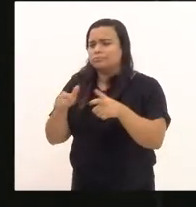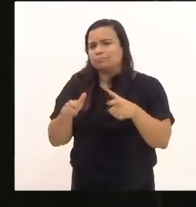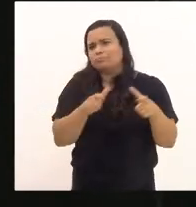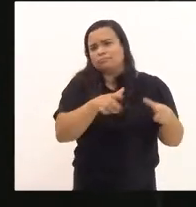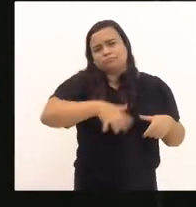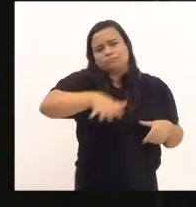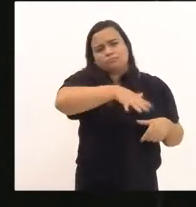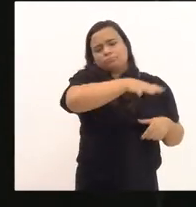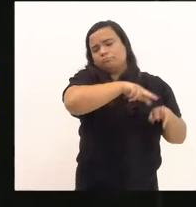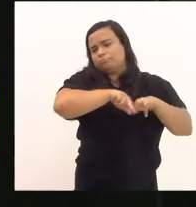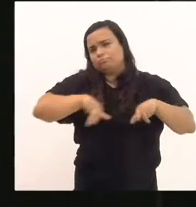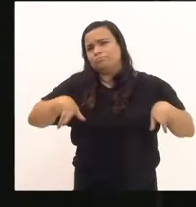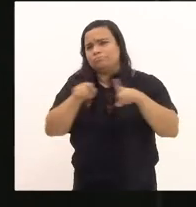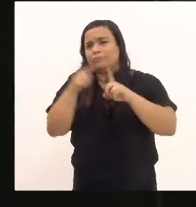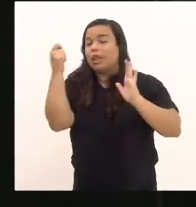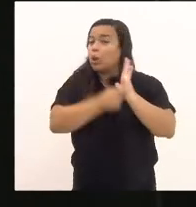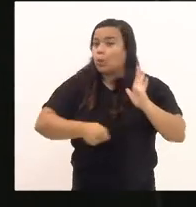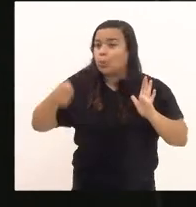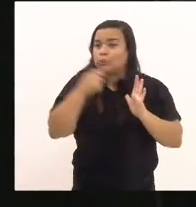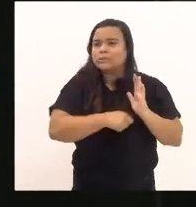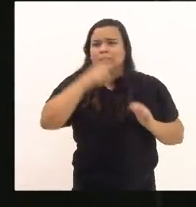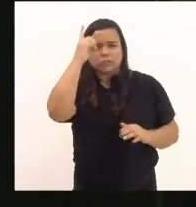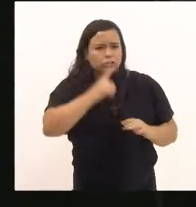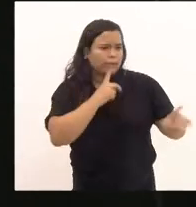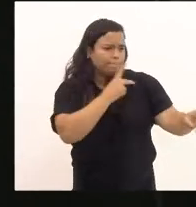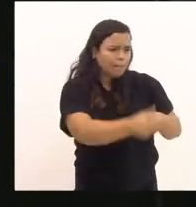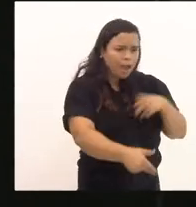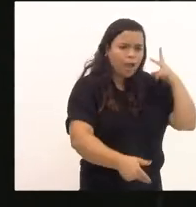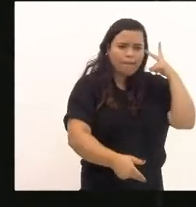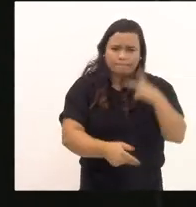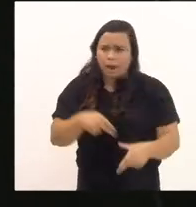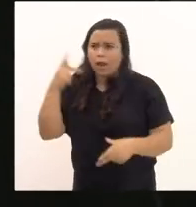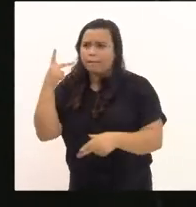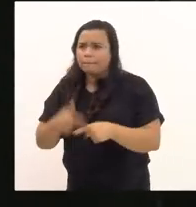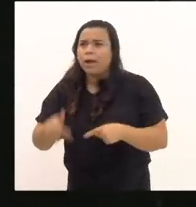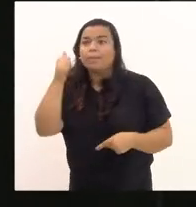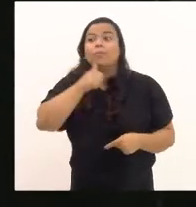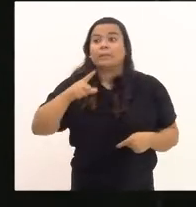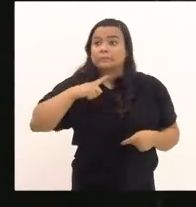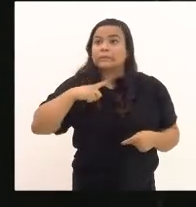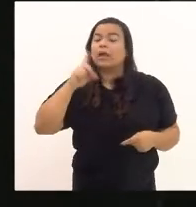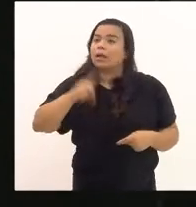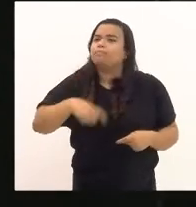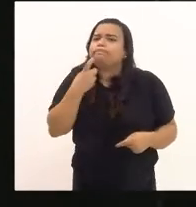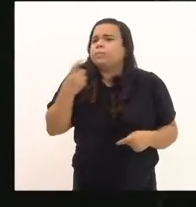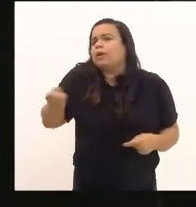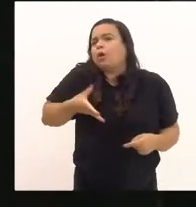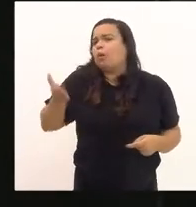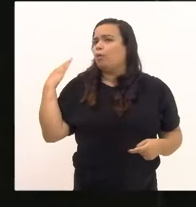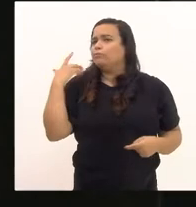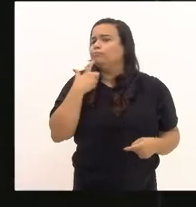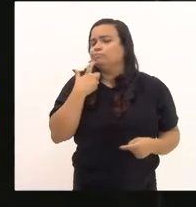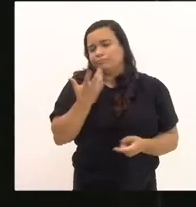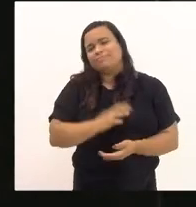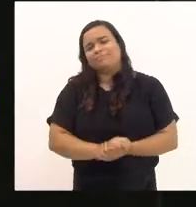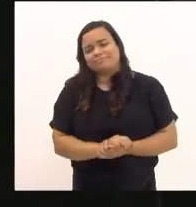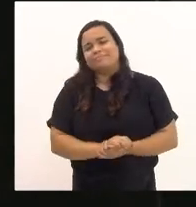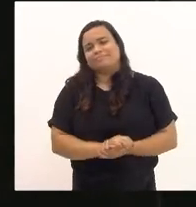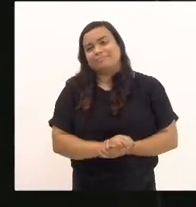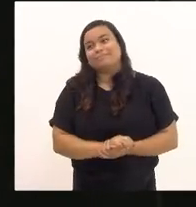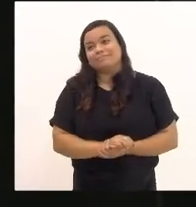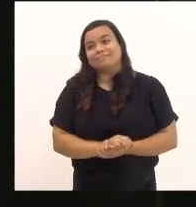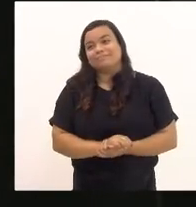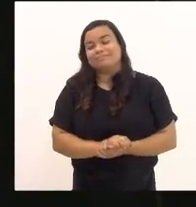luta por direitos que as mulheres vêm tendo é muito recente. Ela